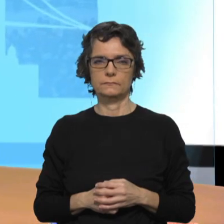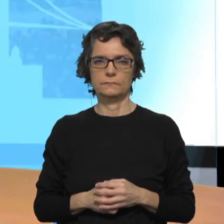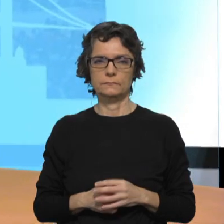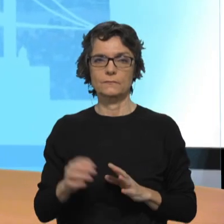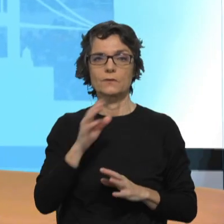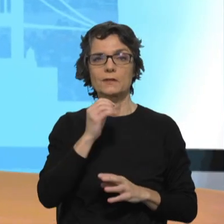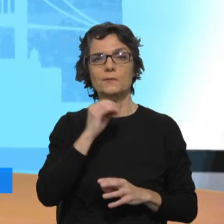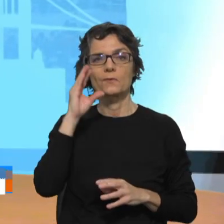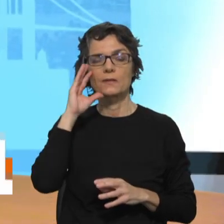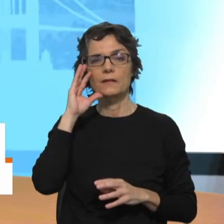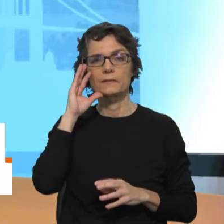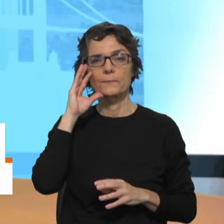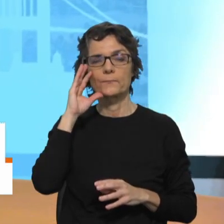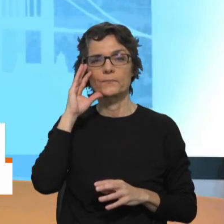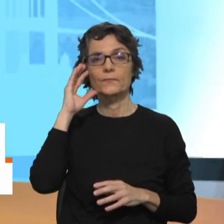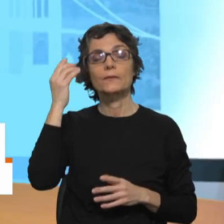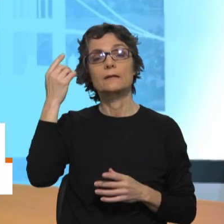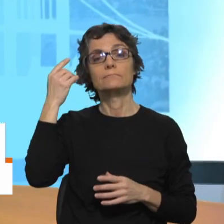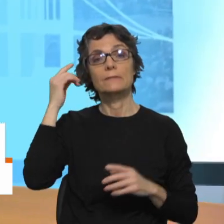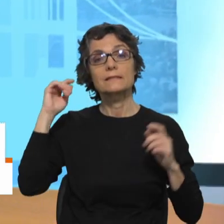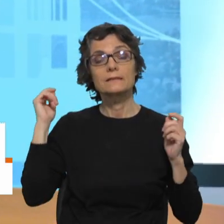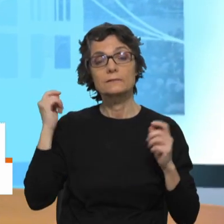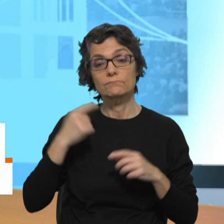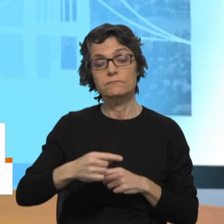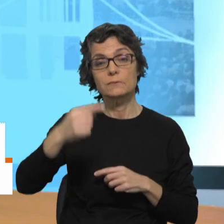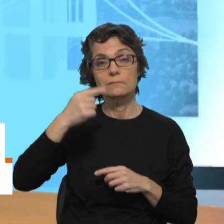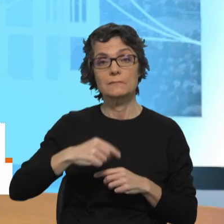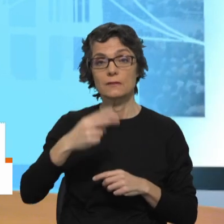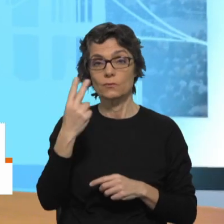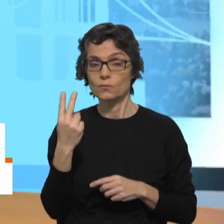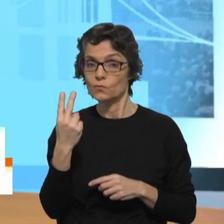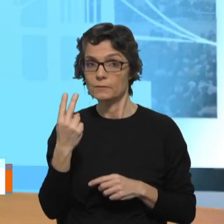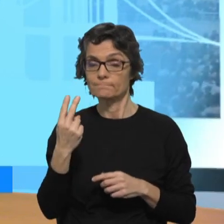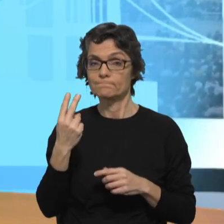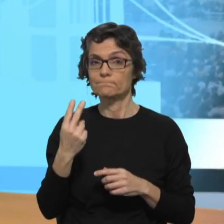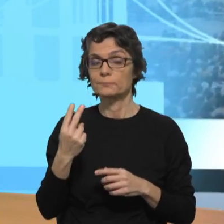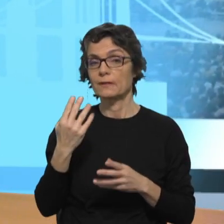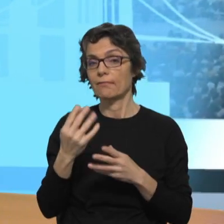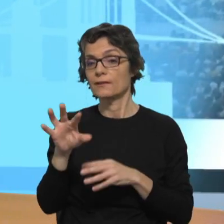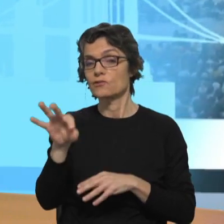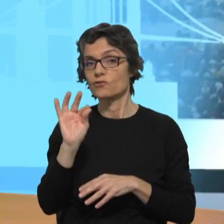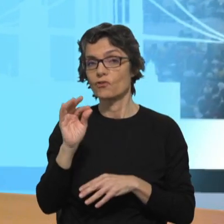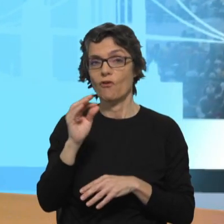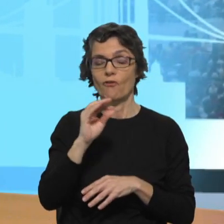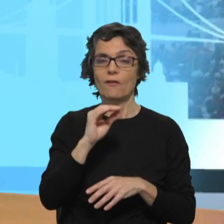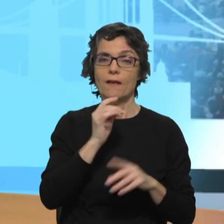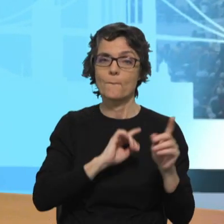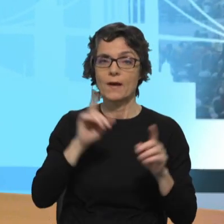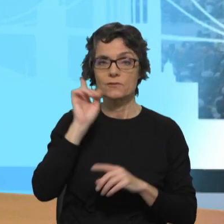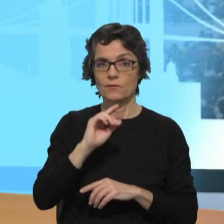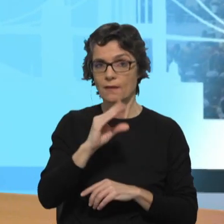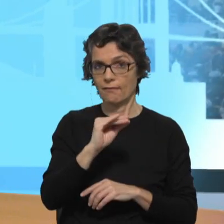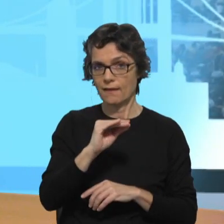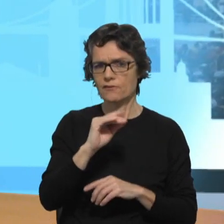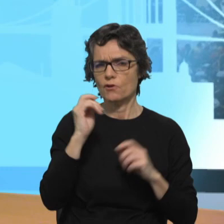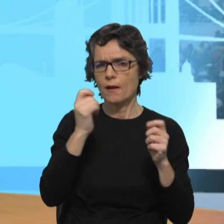Olá, muito boa tarde. Duas semanas de campanha separam-nos de uma escolha a fazer no dia 10 de março. As deputadas e os deputados que representam os